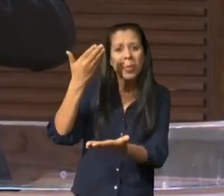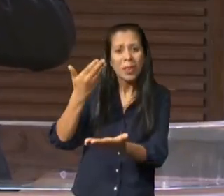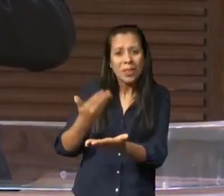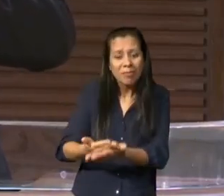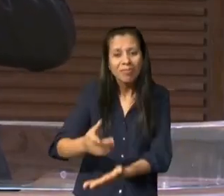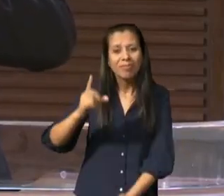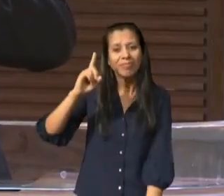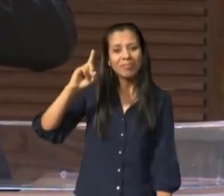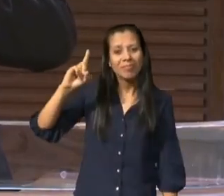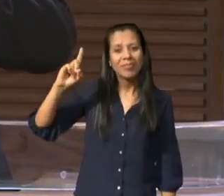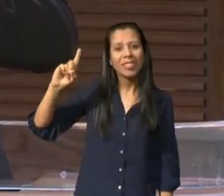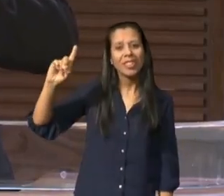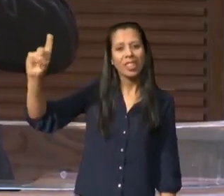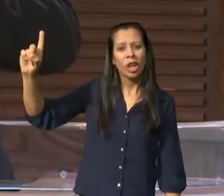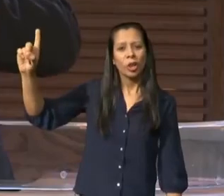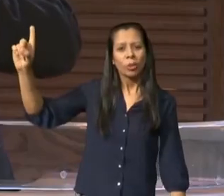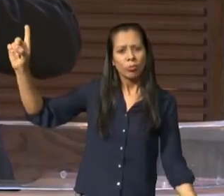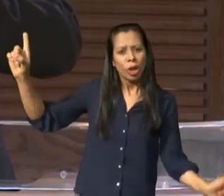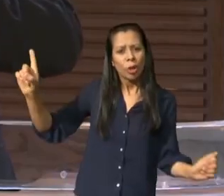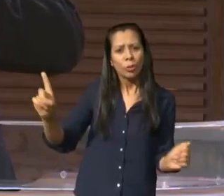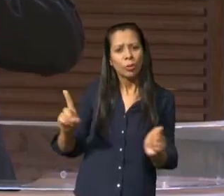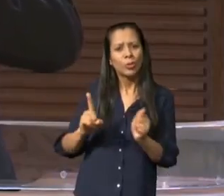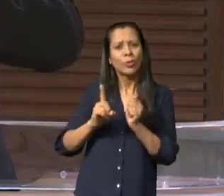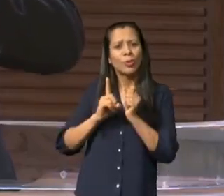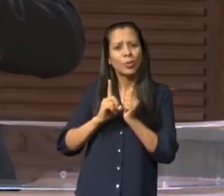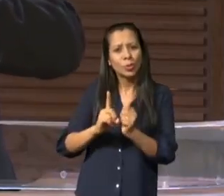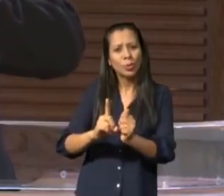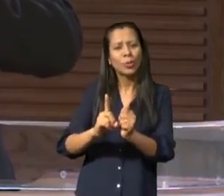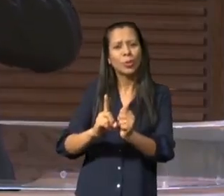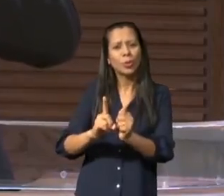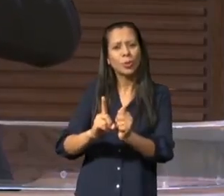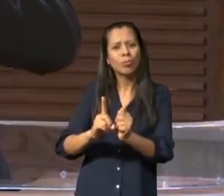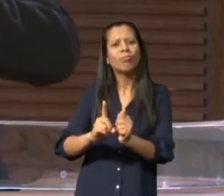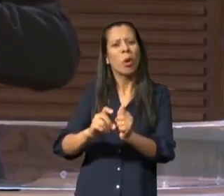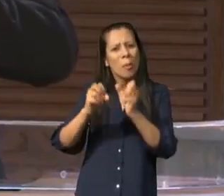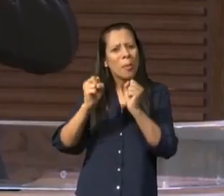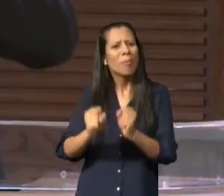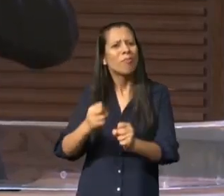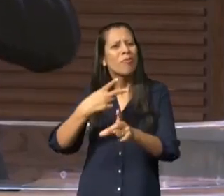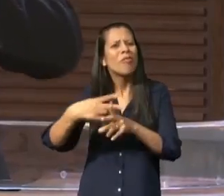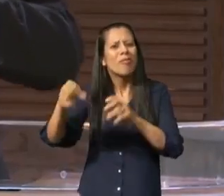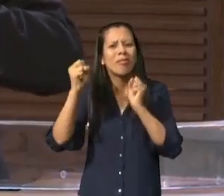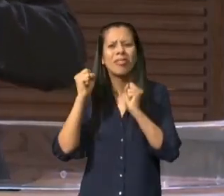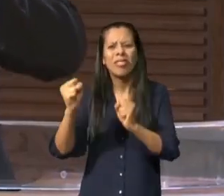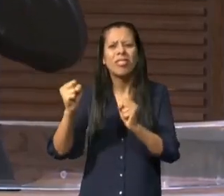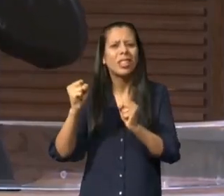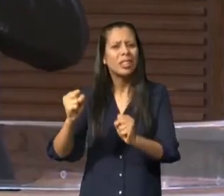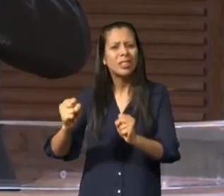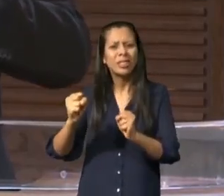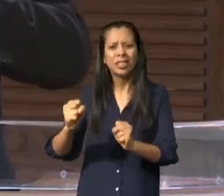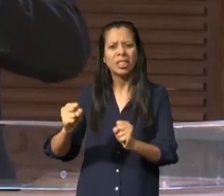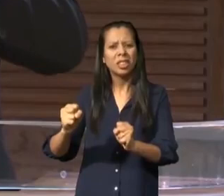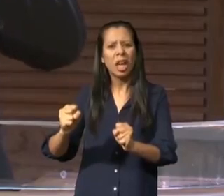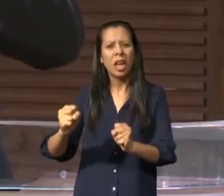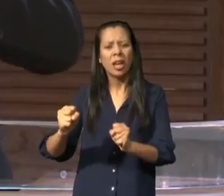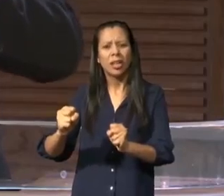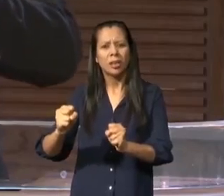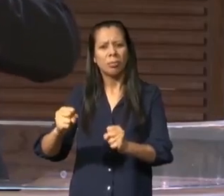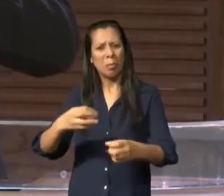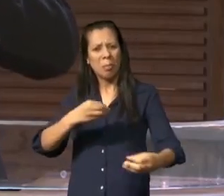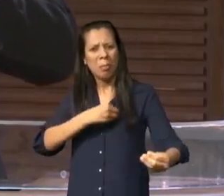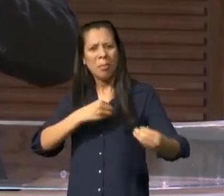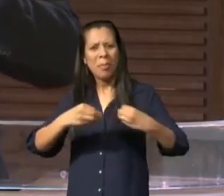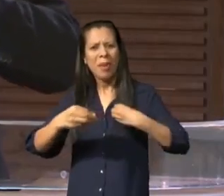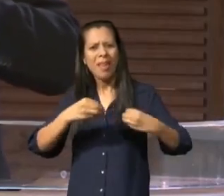que Deus estará junto conosco para vencermos todo e qualquer pecado que